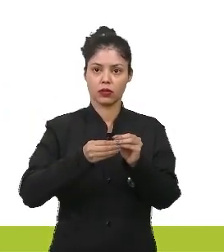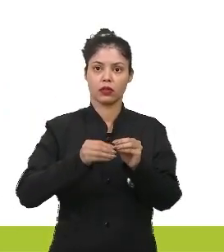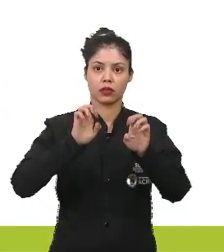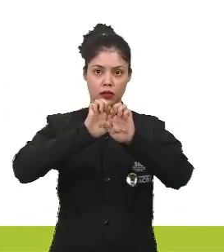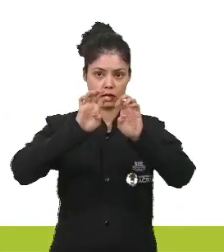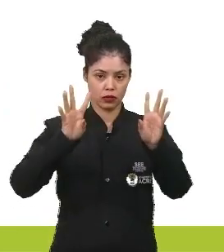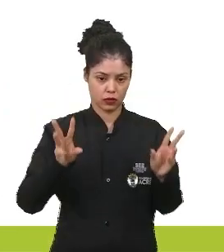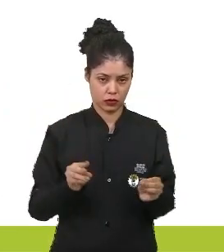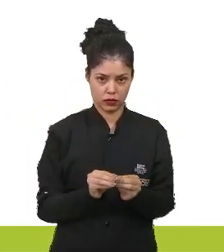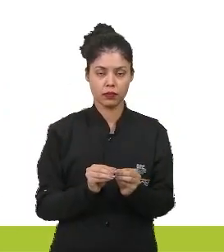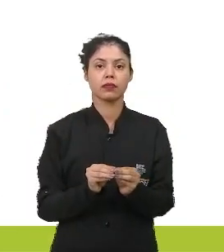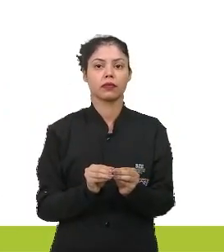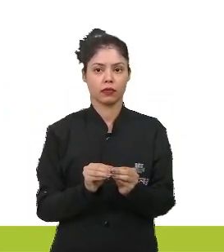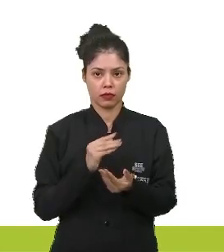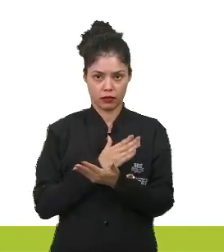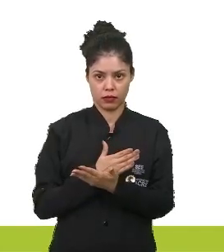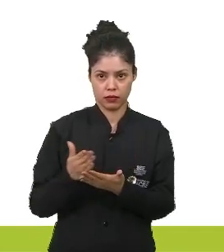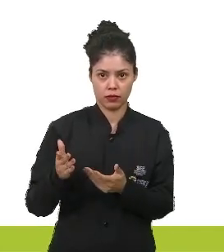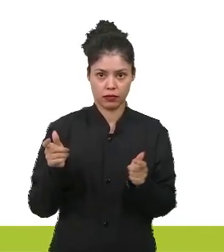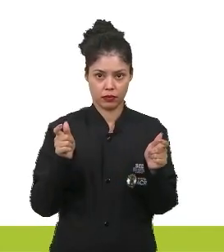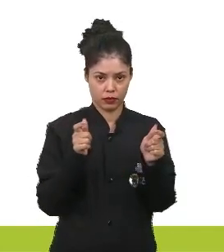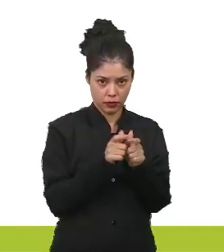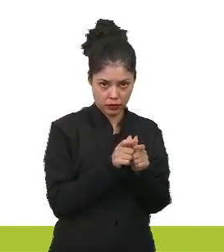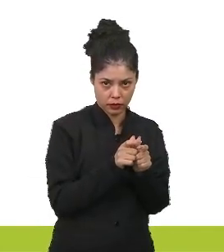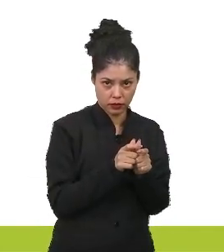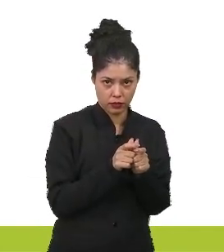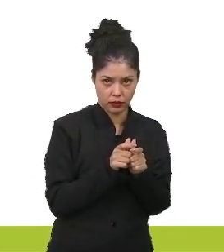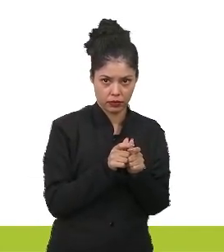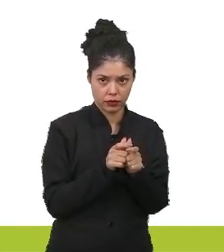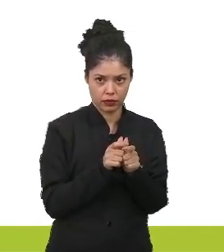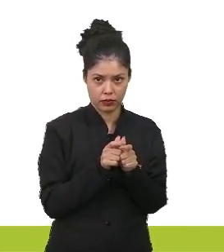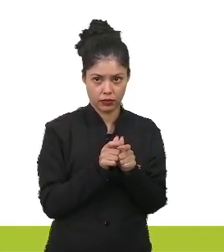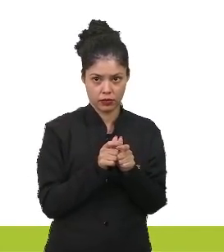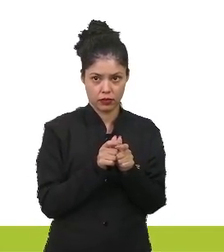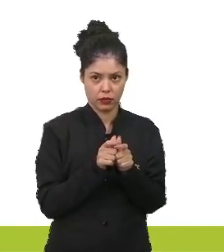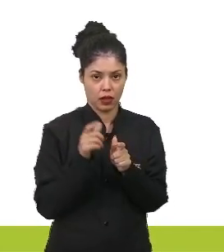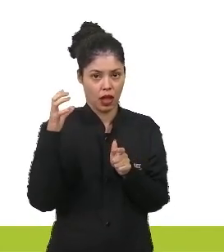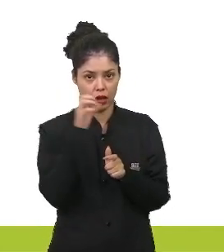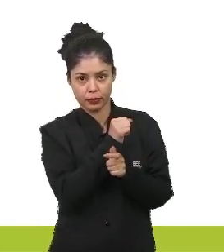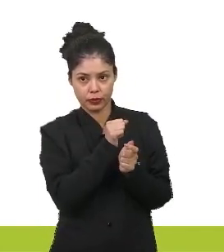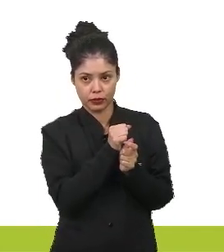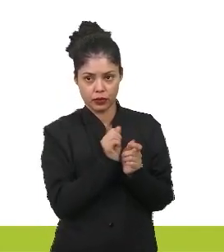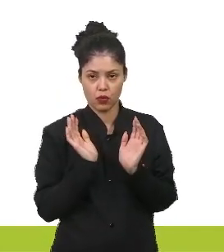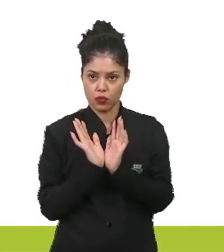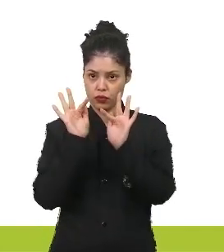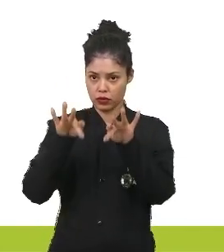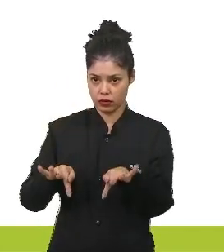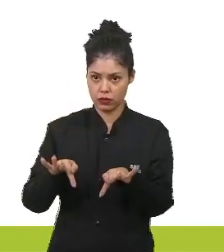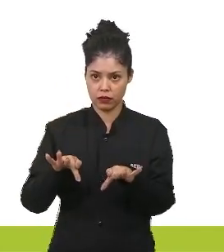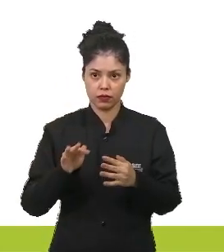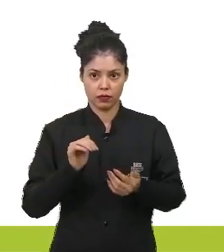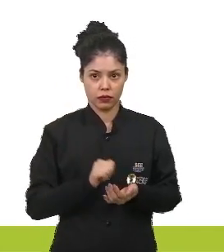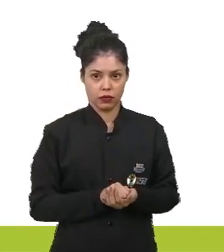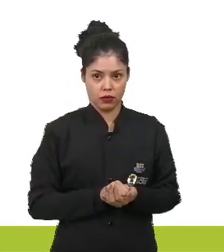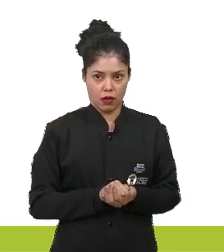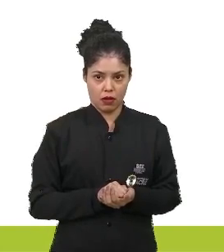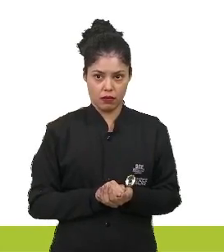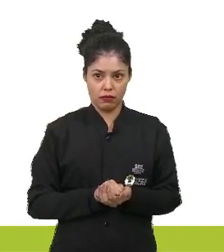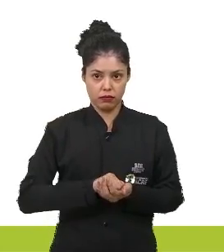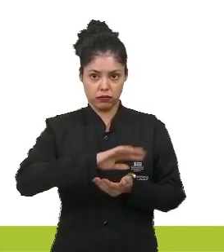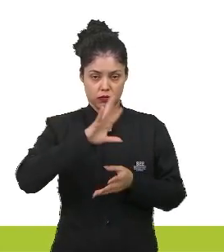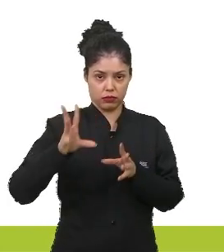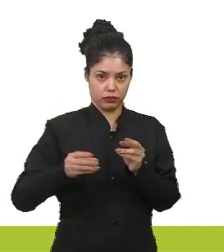ecossistema começa pequeno, baixo, e de repente, no final, essa